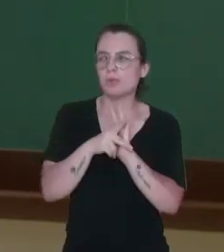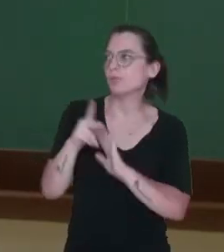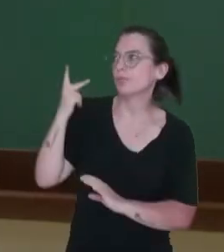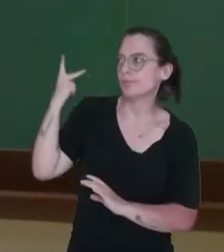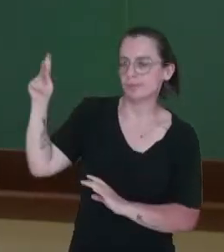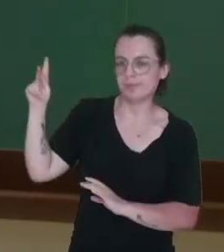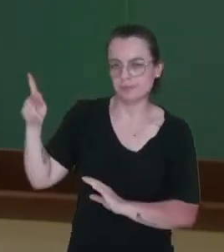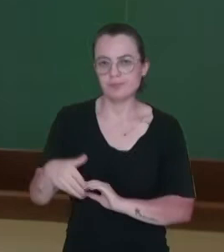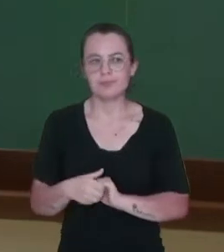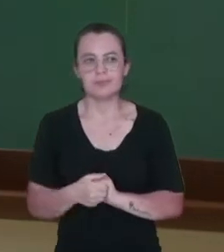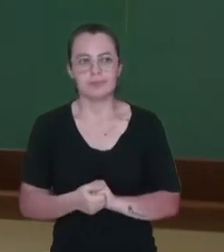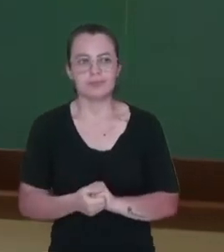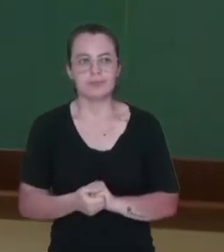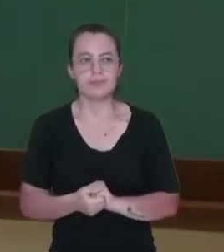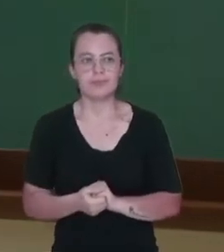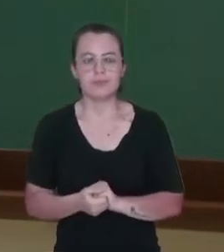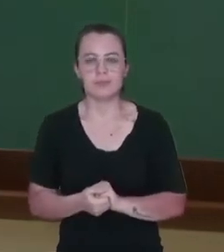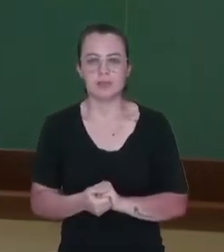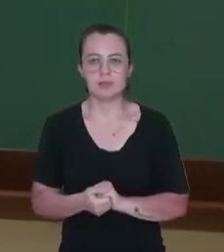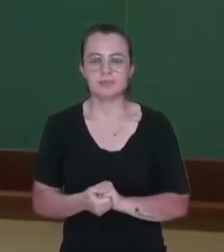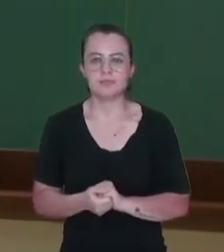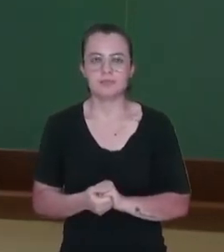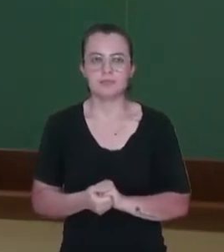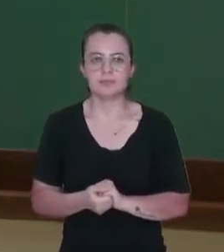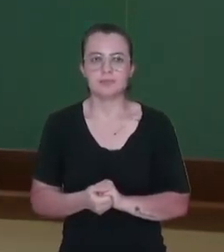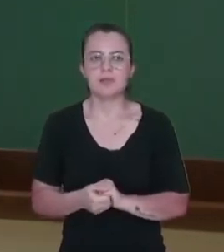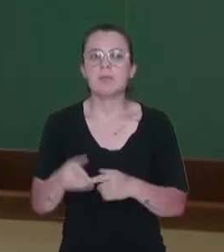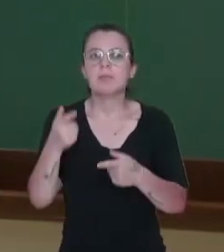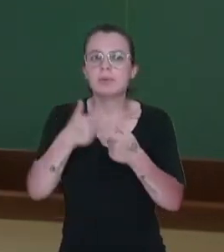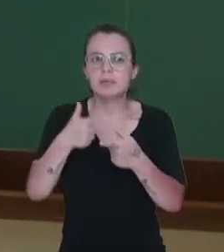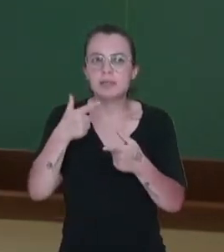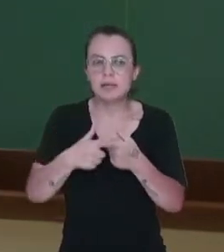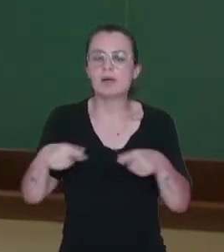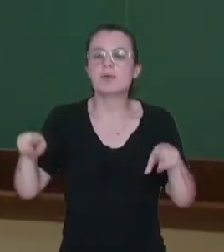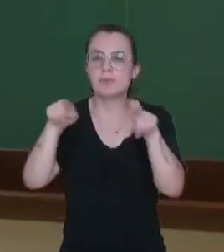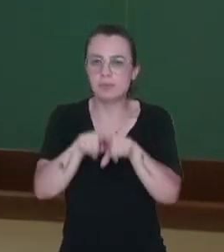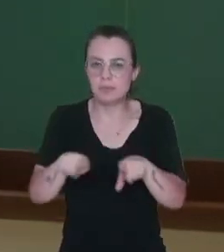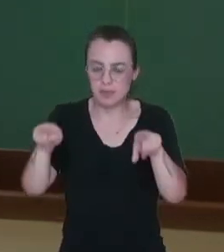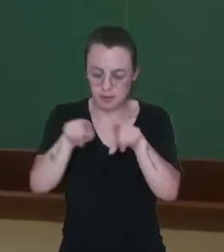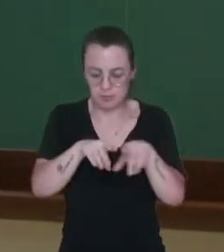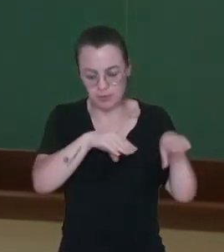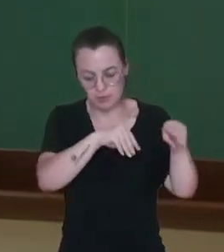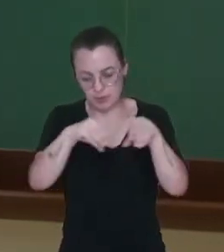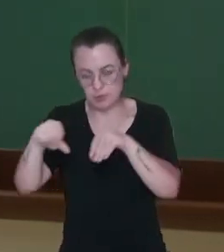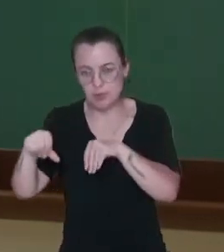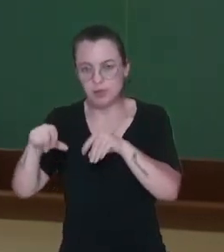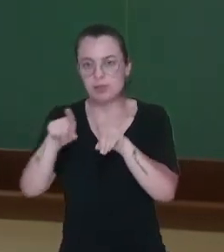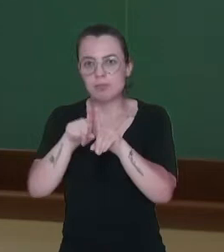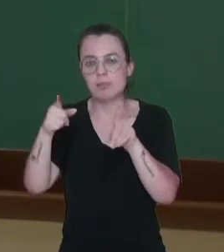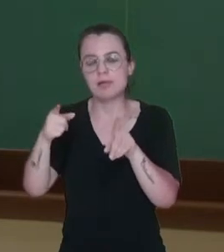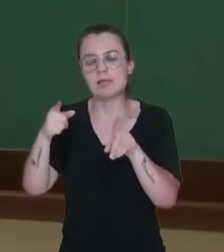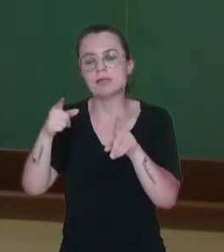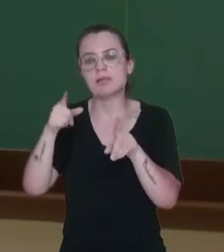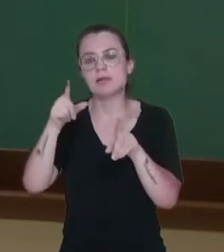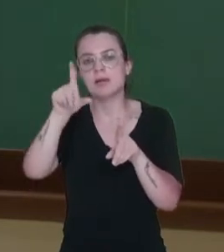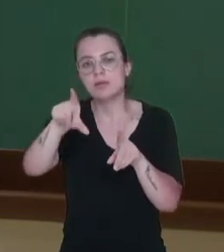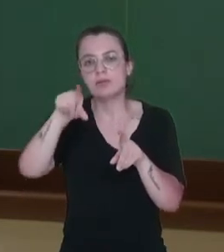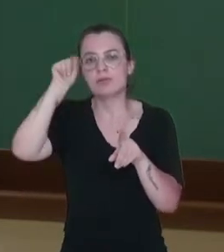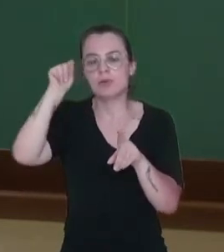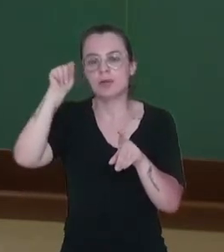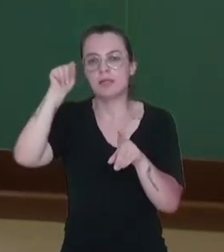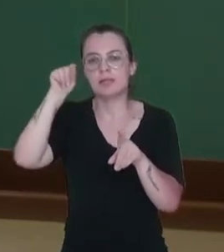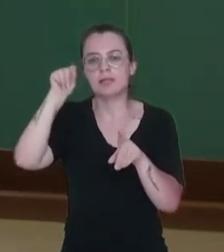divisão ali considerando a hidrografia, né? Por quê? É o mesmo território, mas o critério usado para